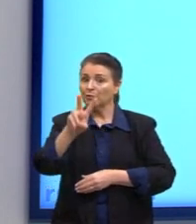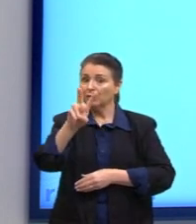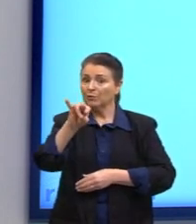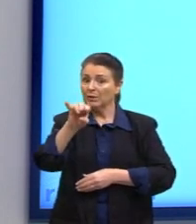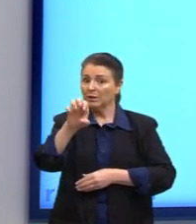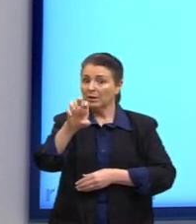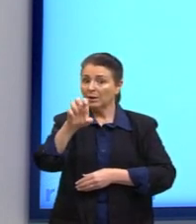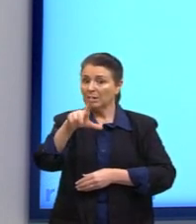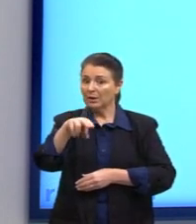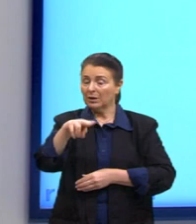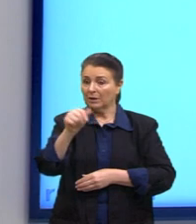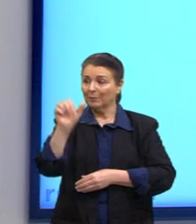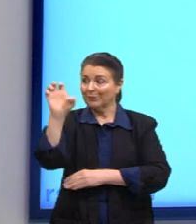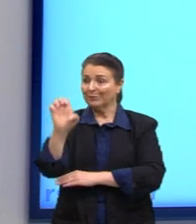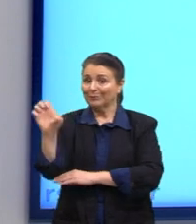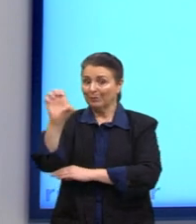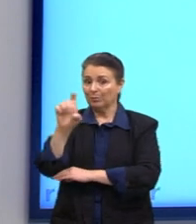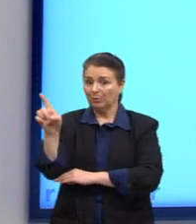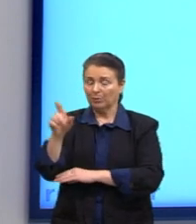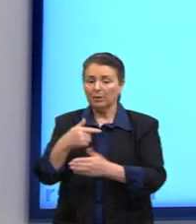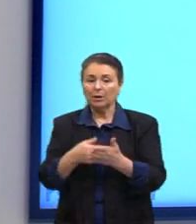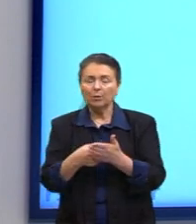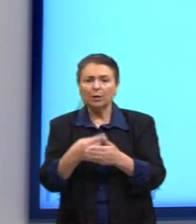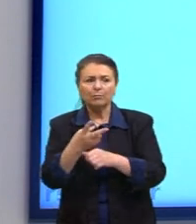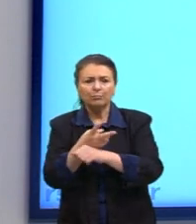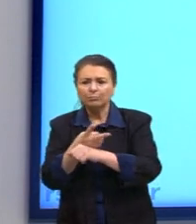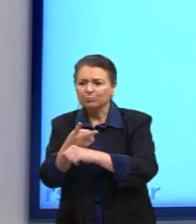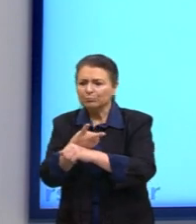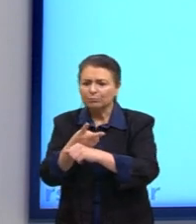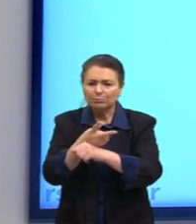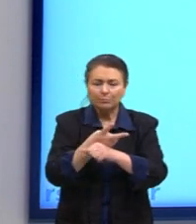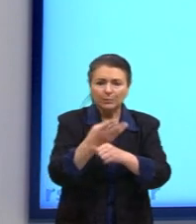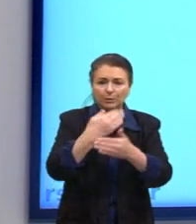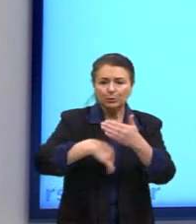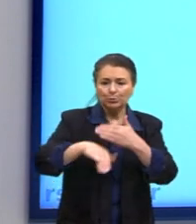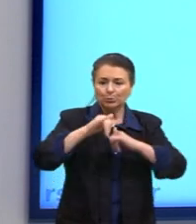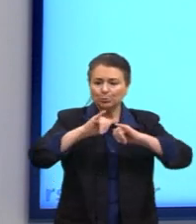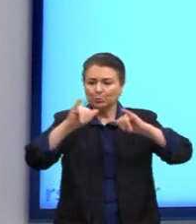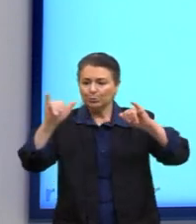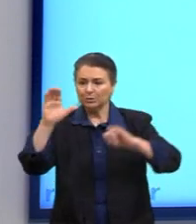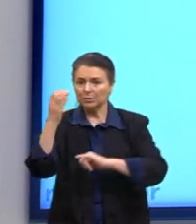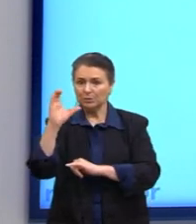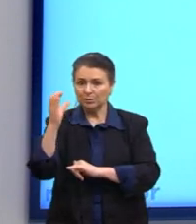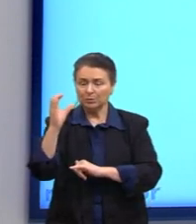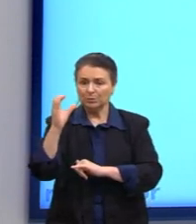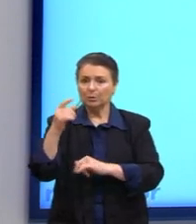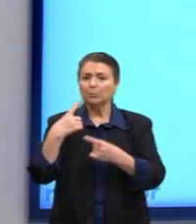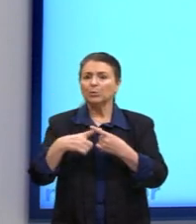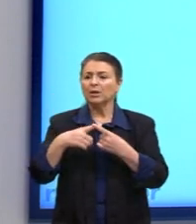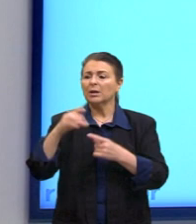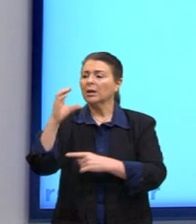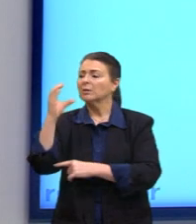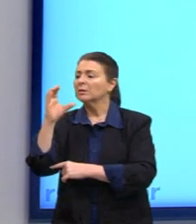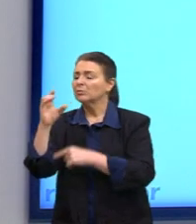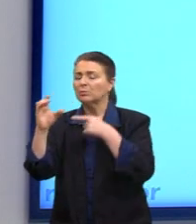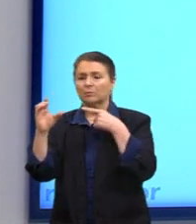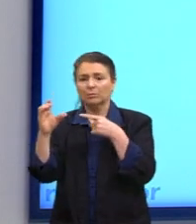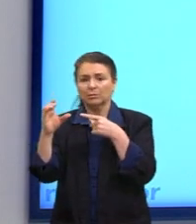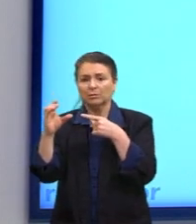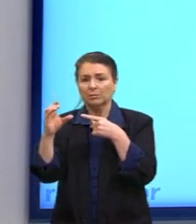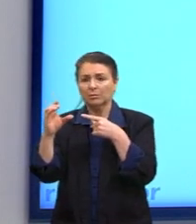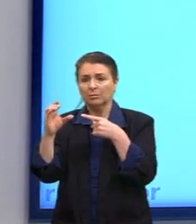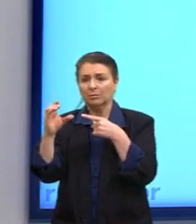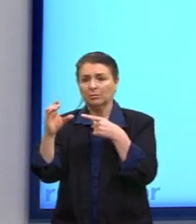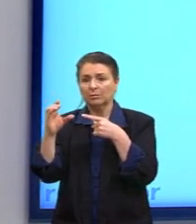verificabilidade. Então, todo enunciado científico, ele é científico até que sempre que